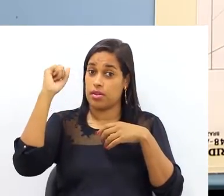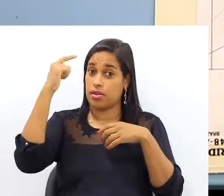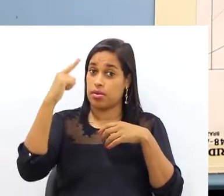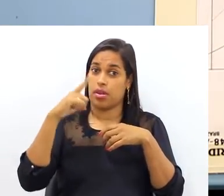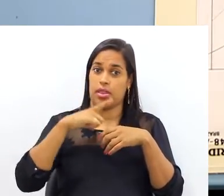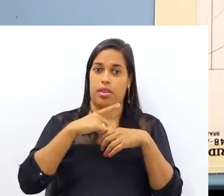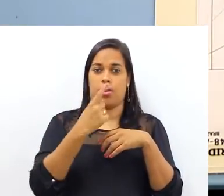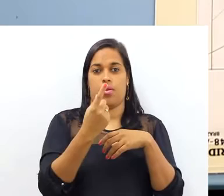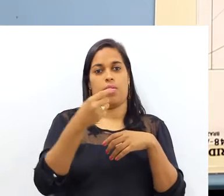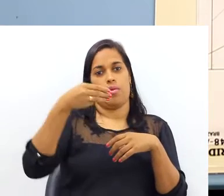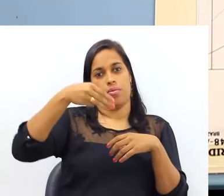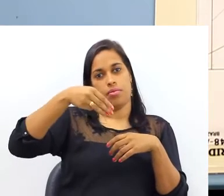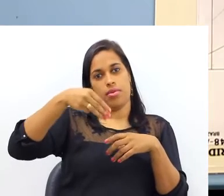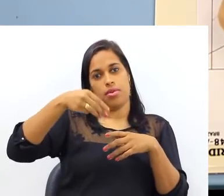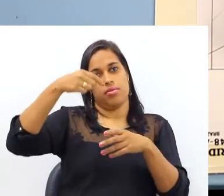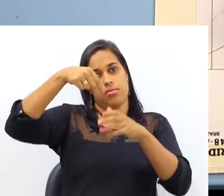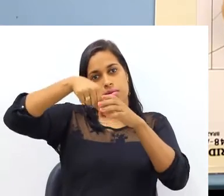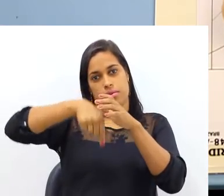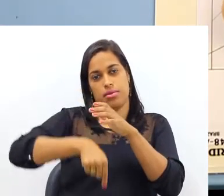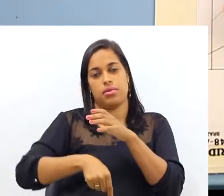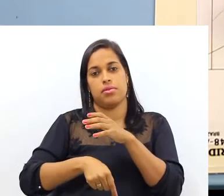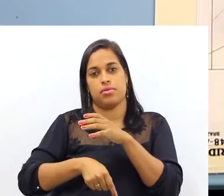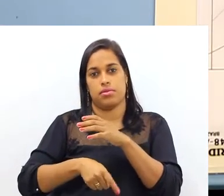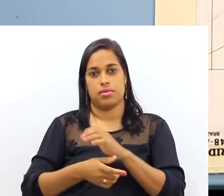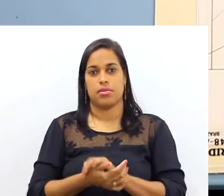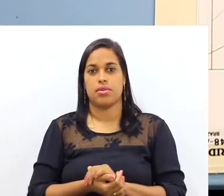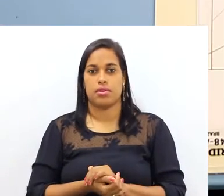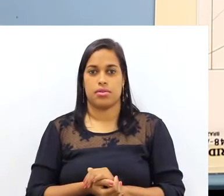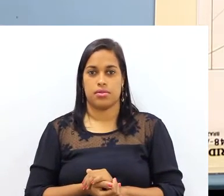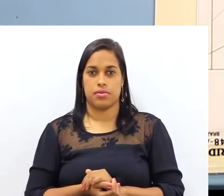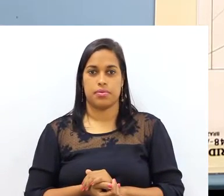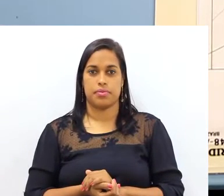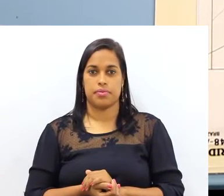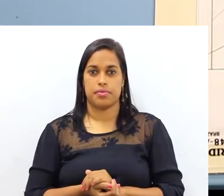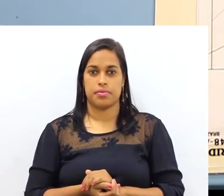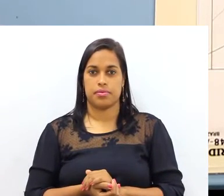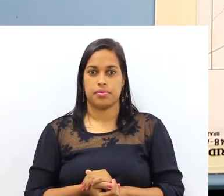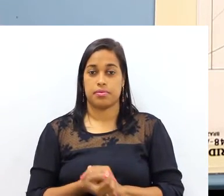Observem que essa luminária no teto, ela tem um metro de profundidade. Eu trouxe aqui, ó,